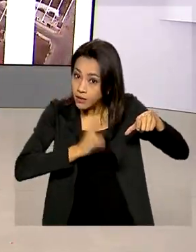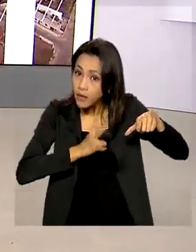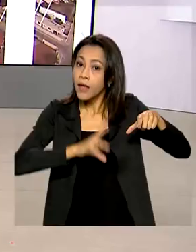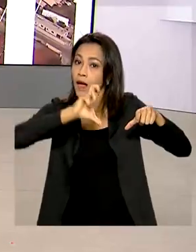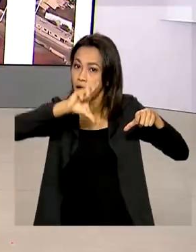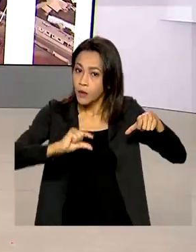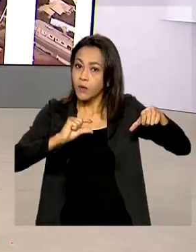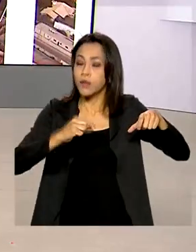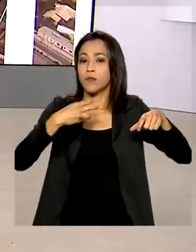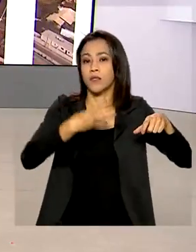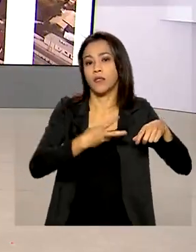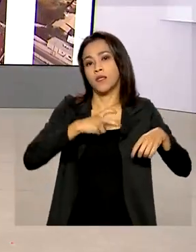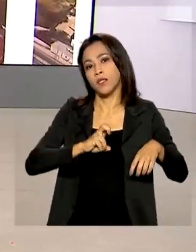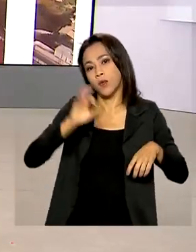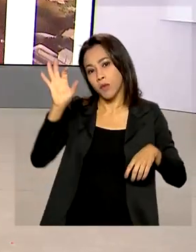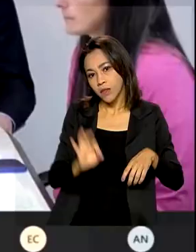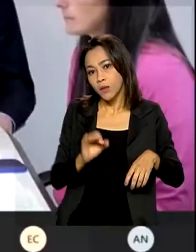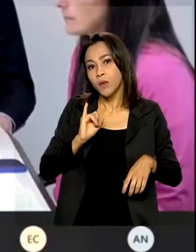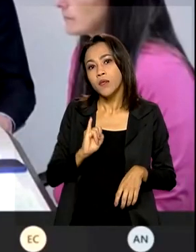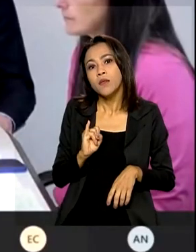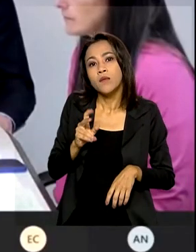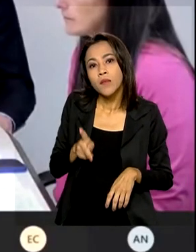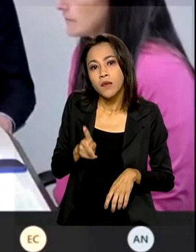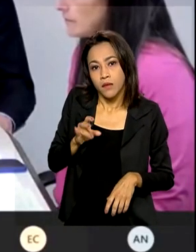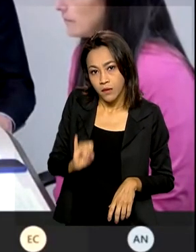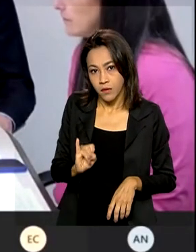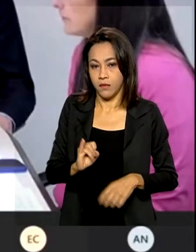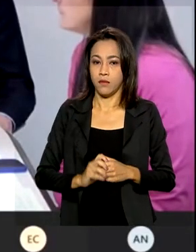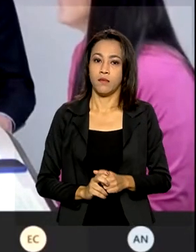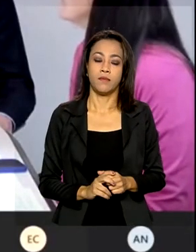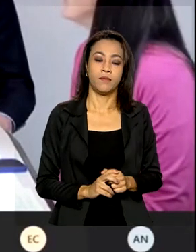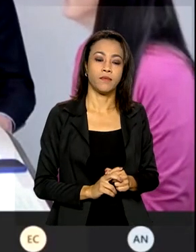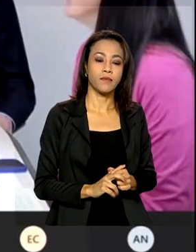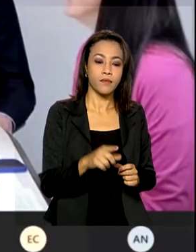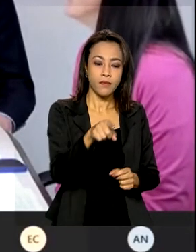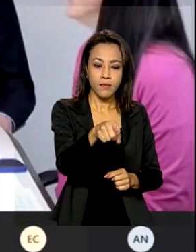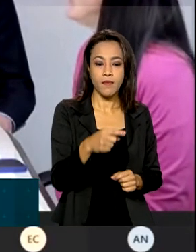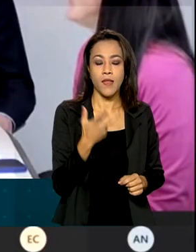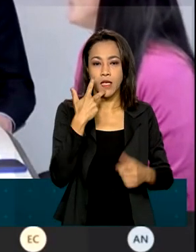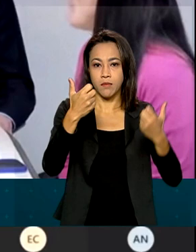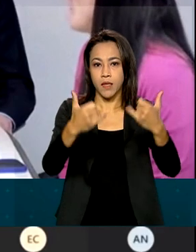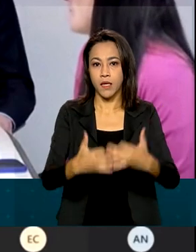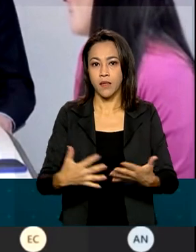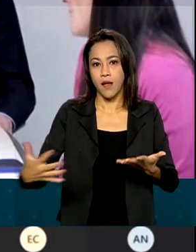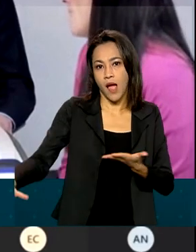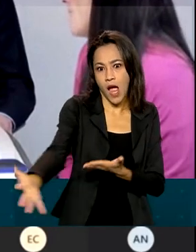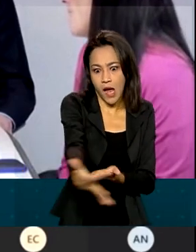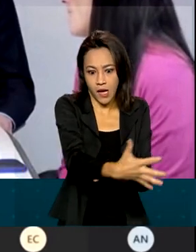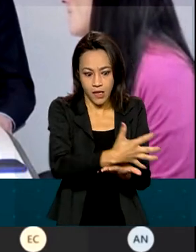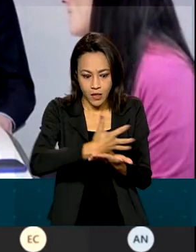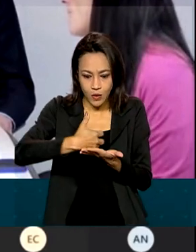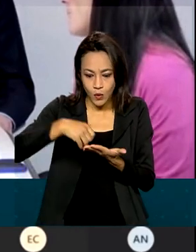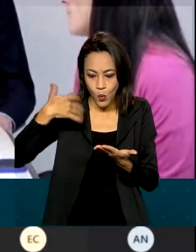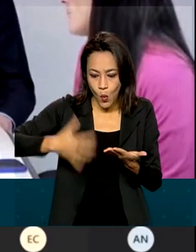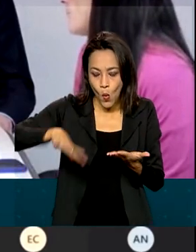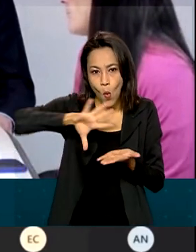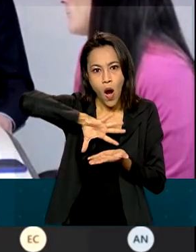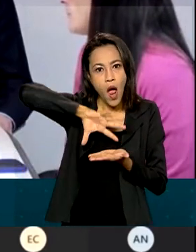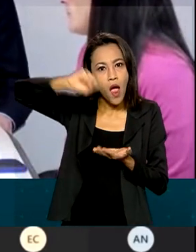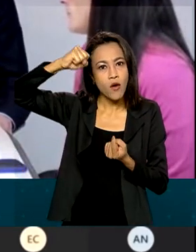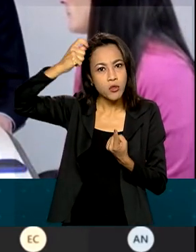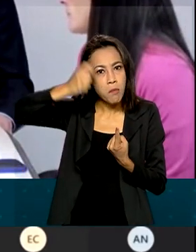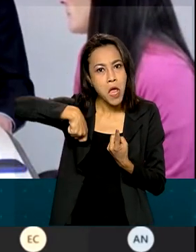35% no IPI. Temos tido arrecadações recordes, meses após meses,